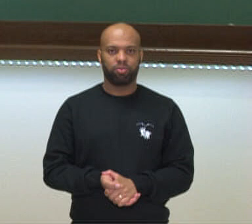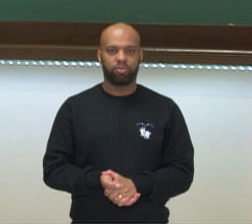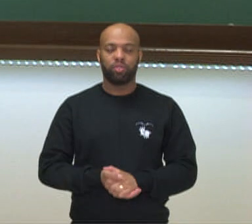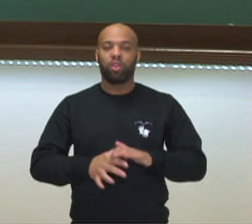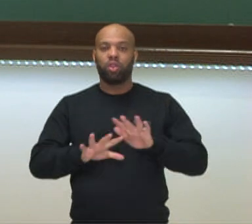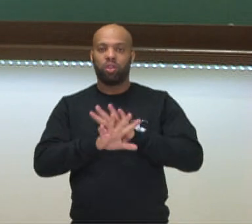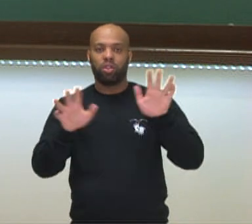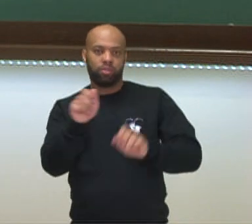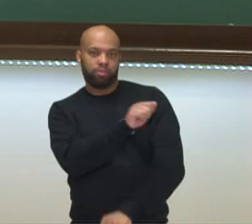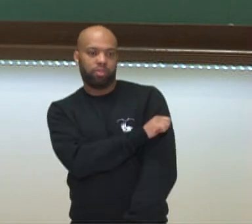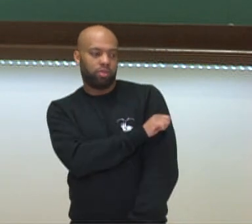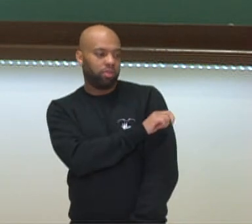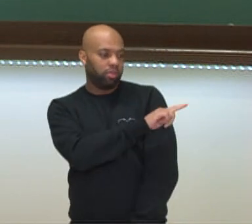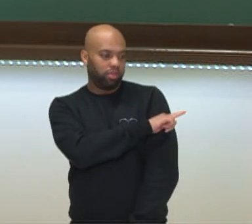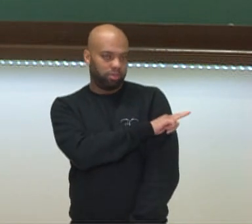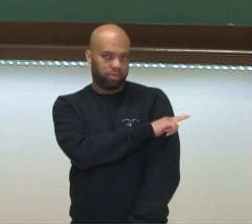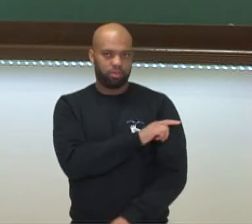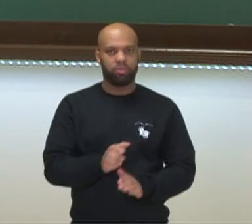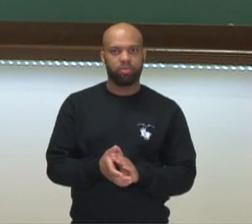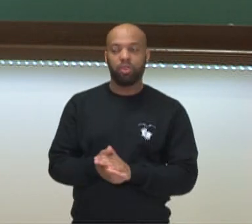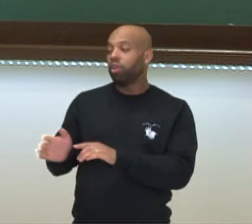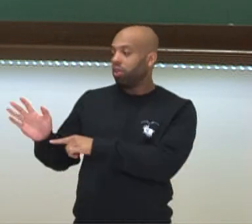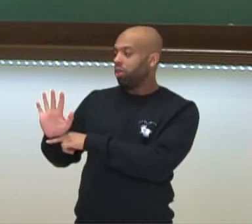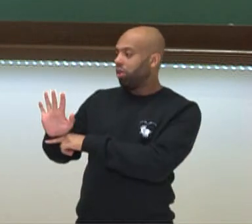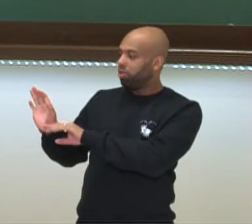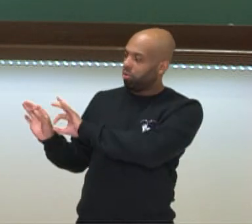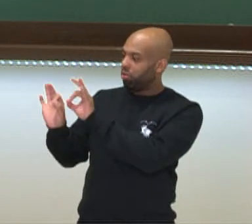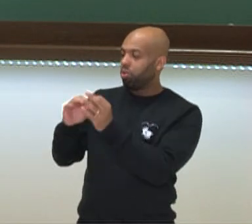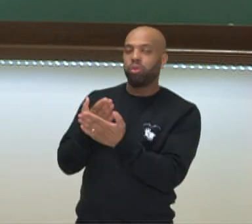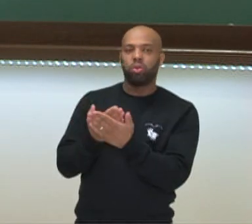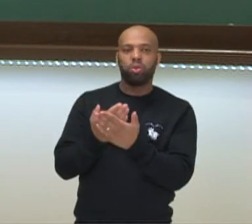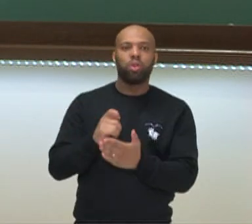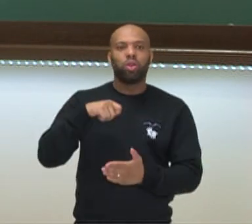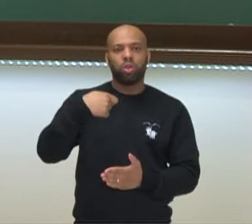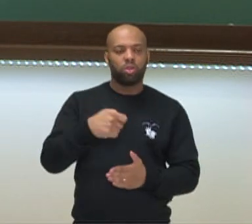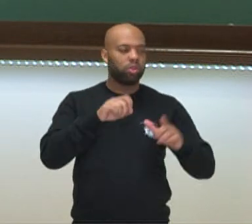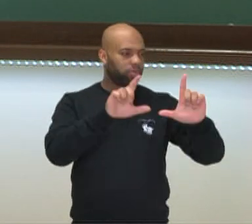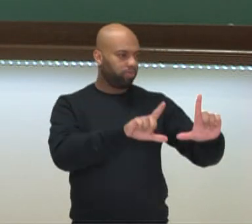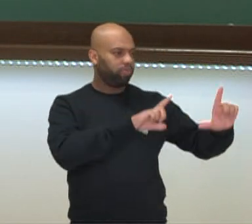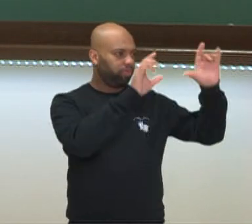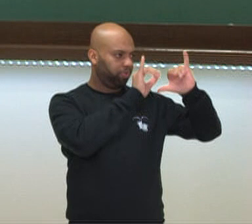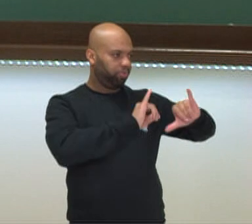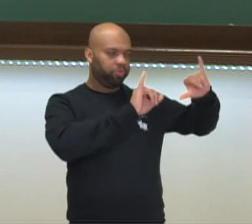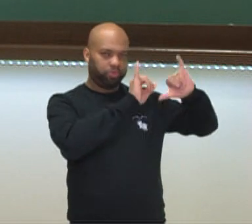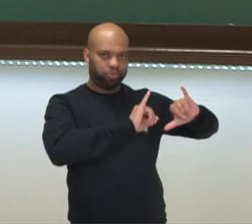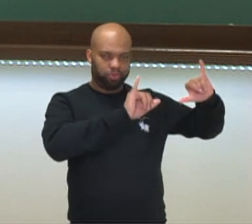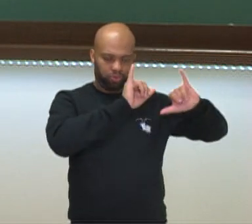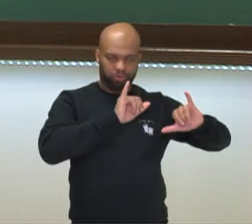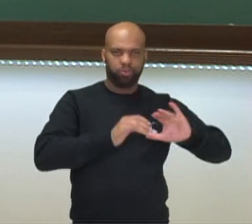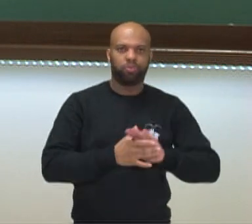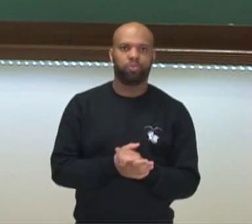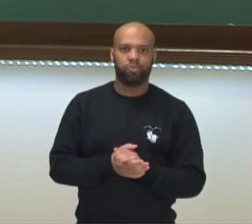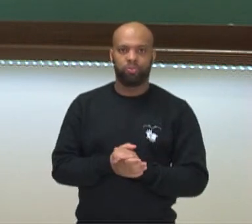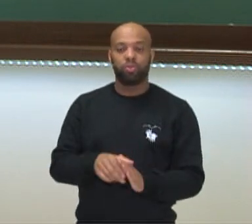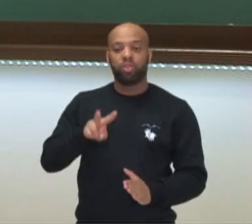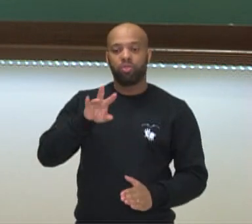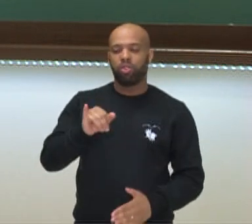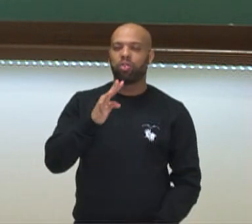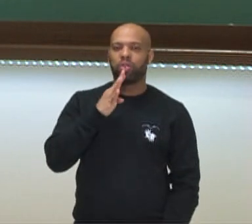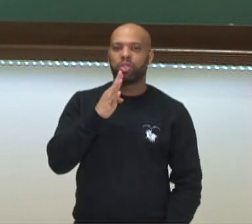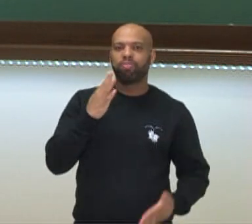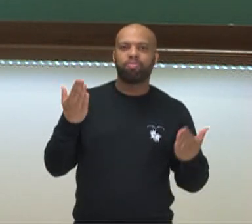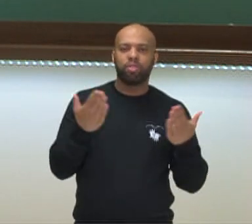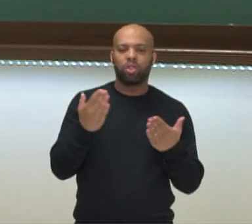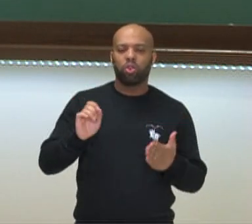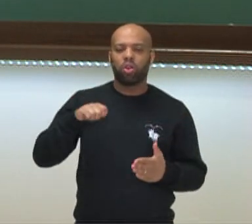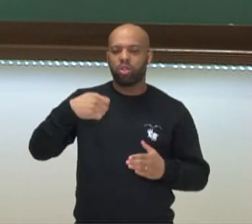Olá, estudantes do sétimo ano. Neste vídeo vamos falar sobre anúncio publicitário. Nós vamos conhecer um pouco